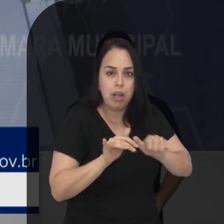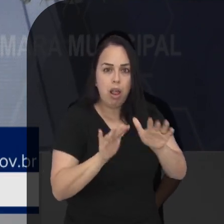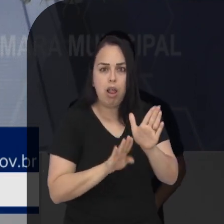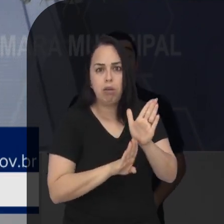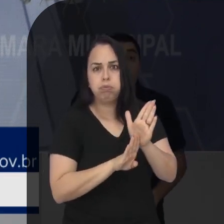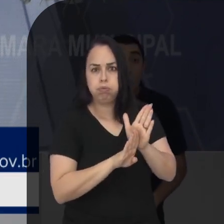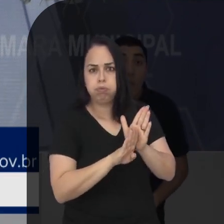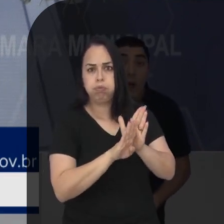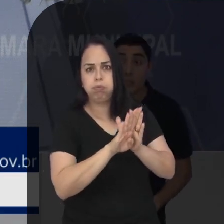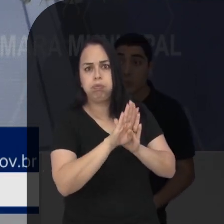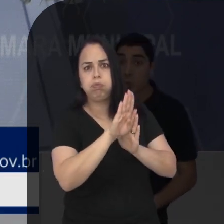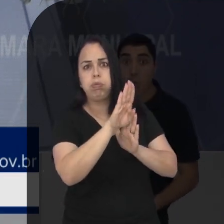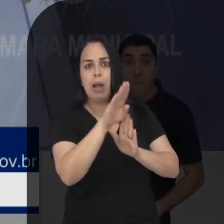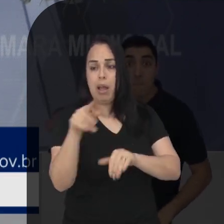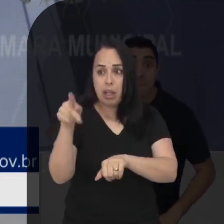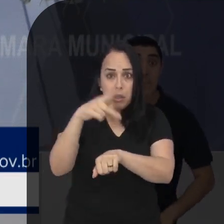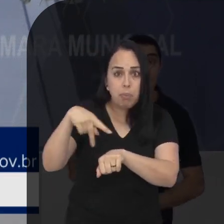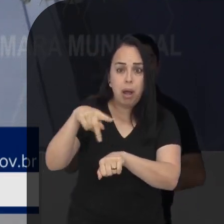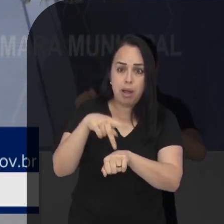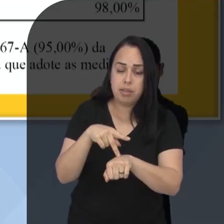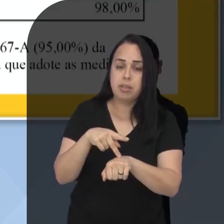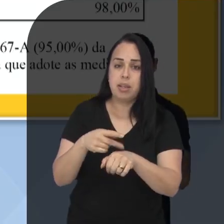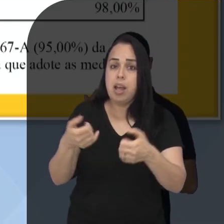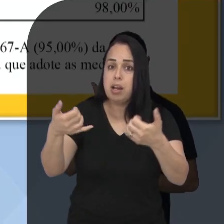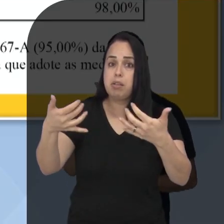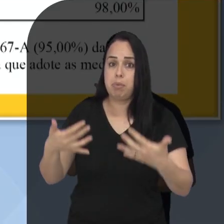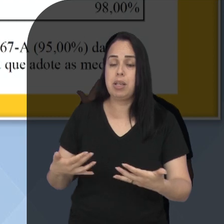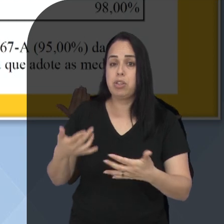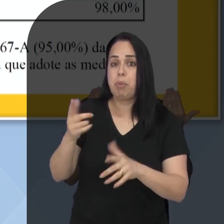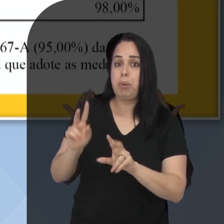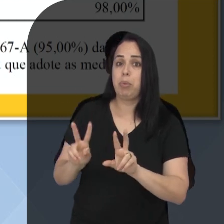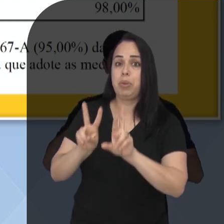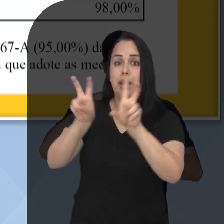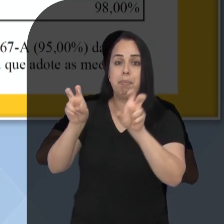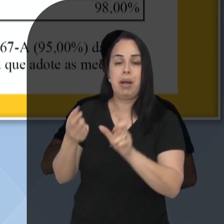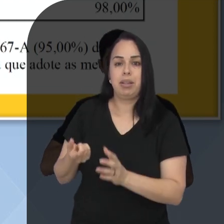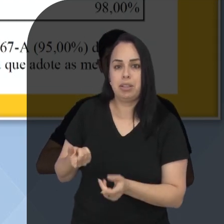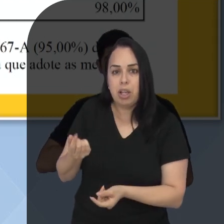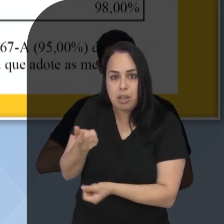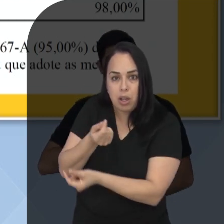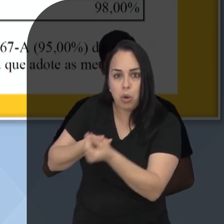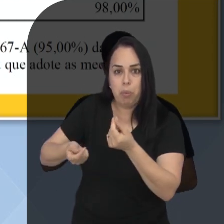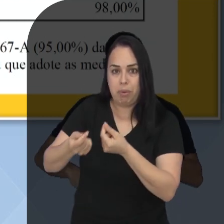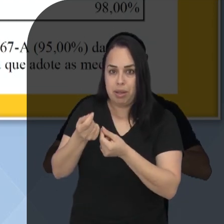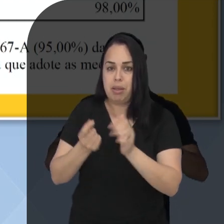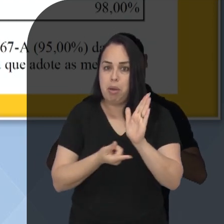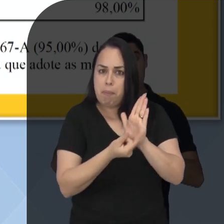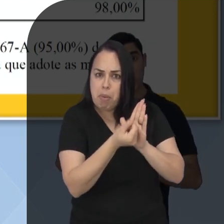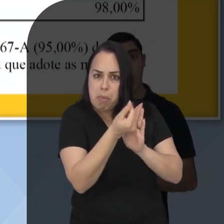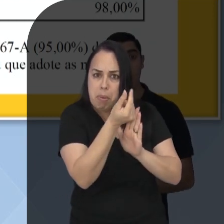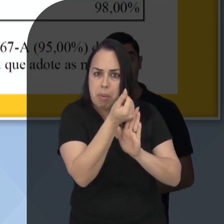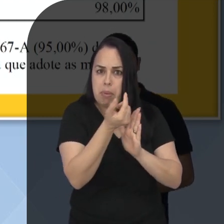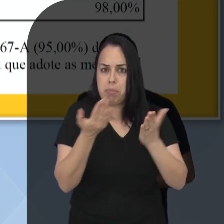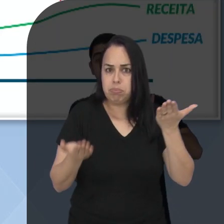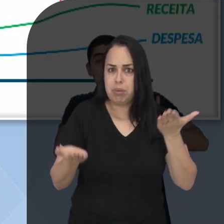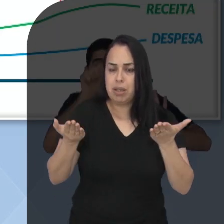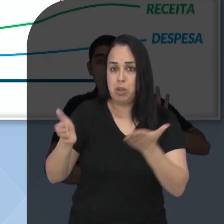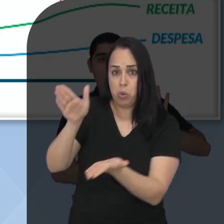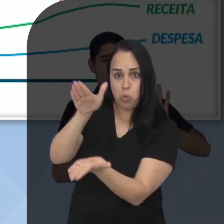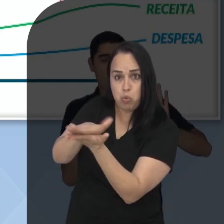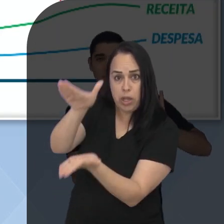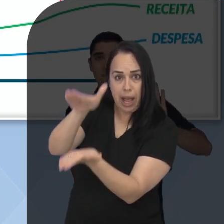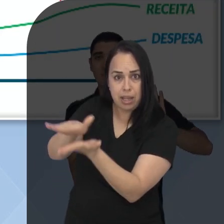Covid que tem crescido na cidade e no país. O parlamentar também falou sobre a economia e o balanço fiscal do município.